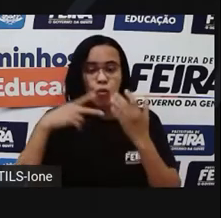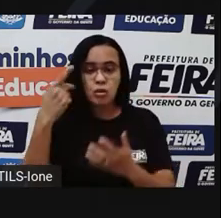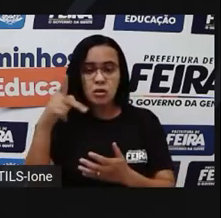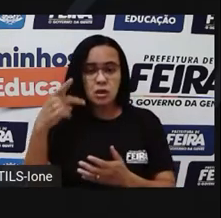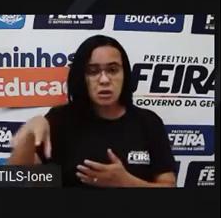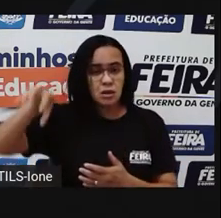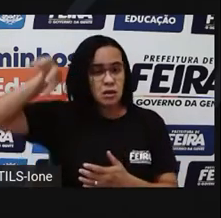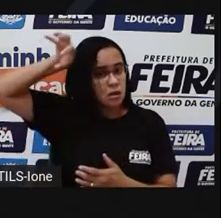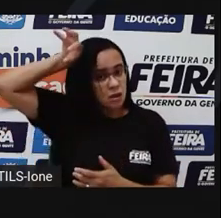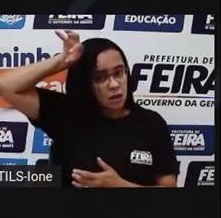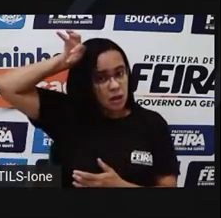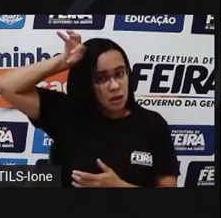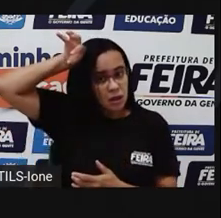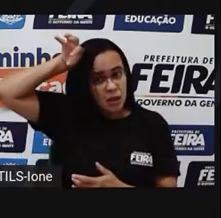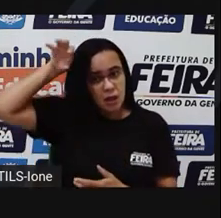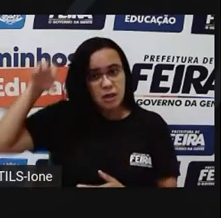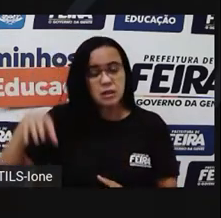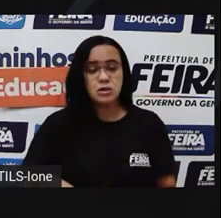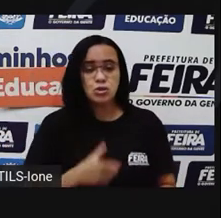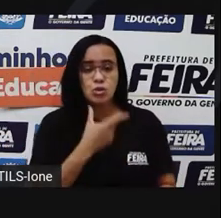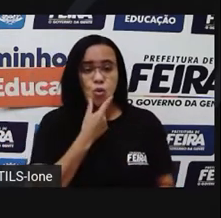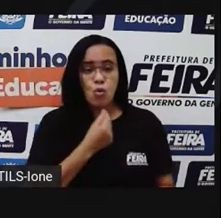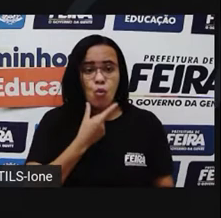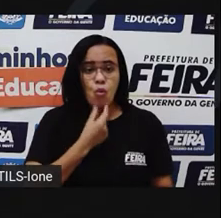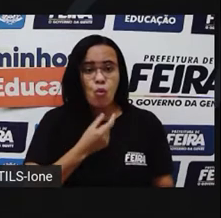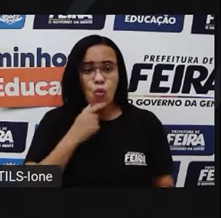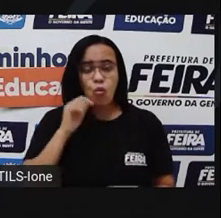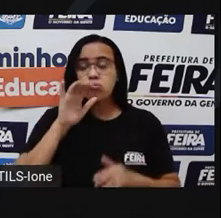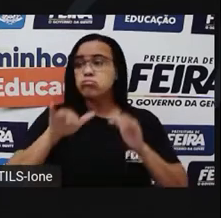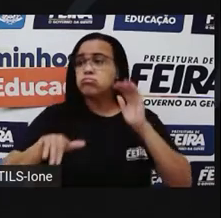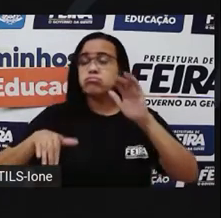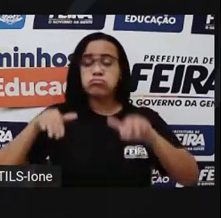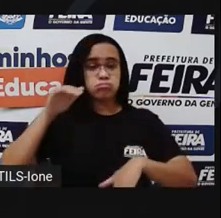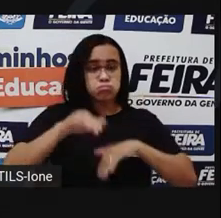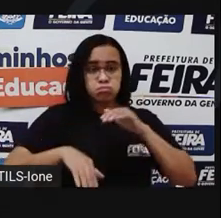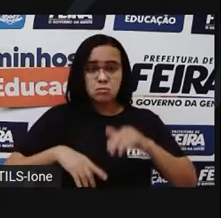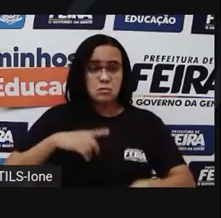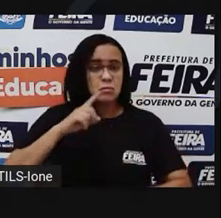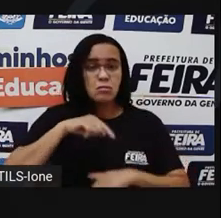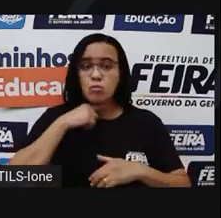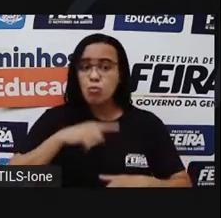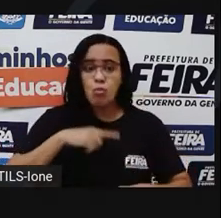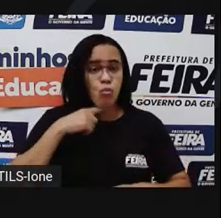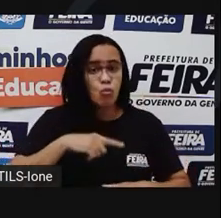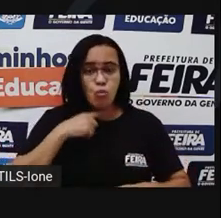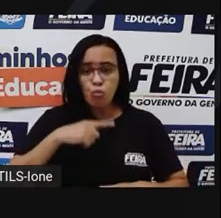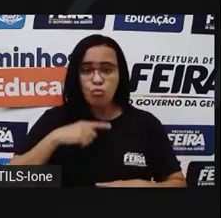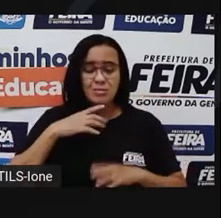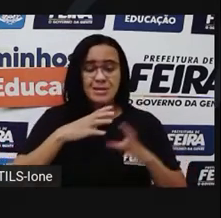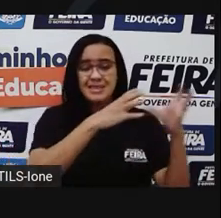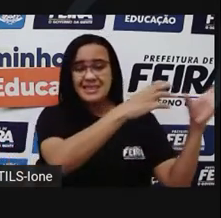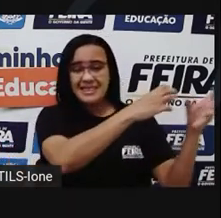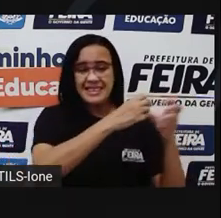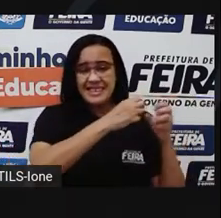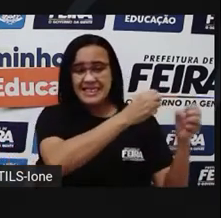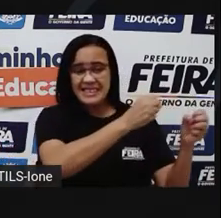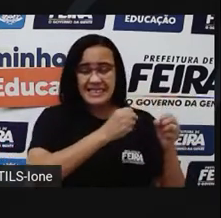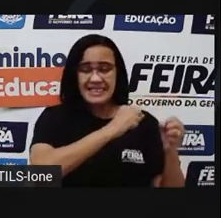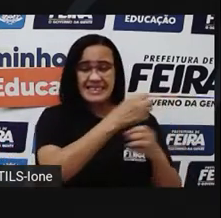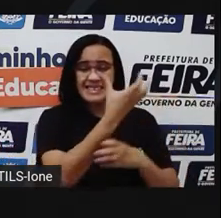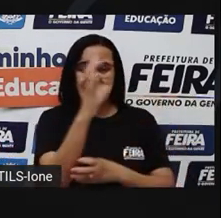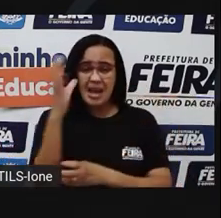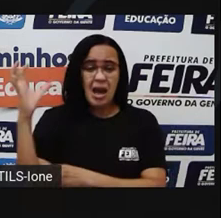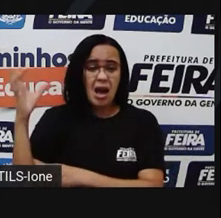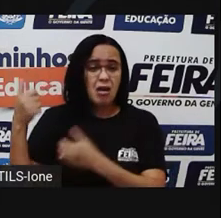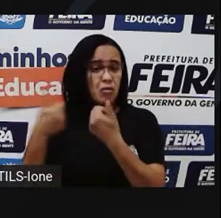Por um momento, o jovem ainda tentou resistir, agarrando-se ao tronco de uma árvore que estava na margem,